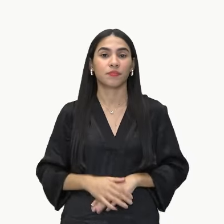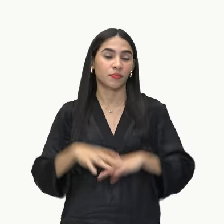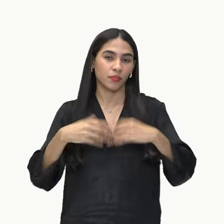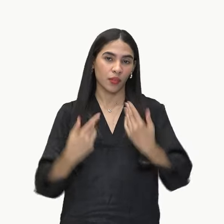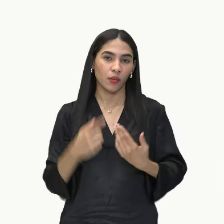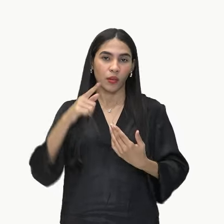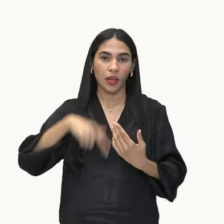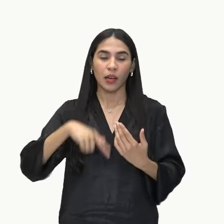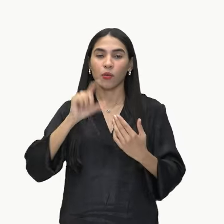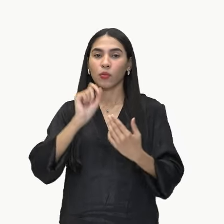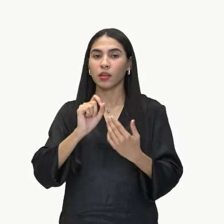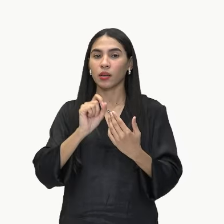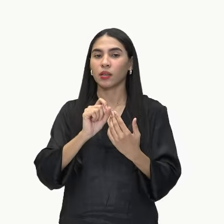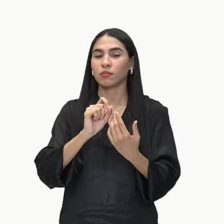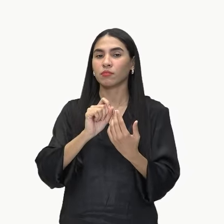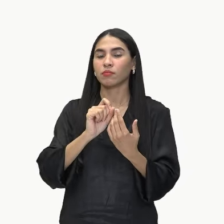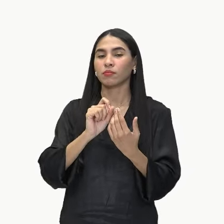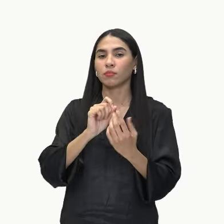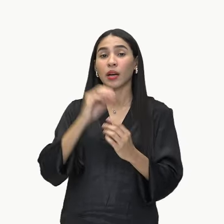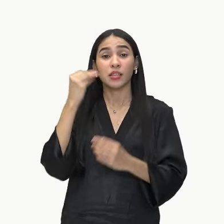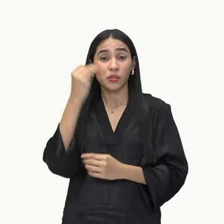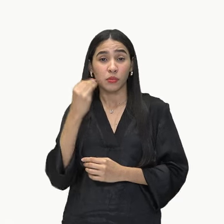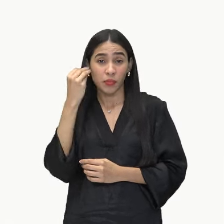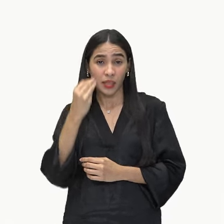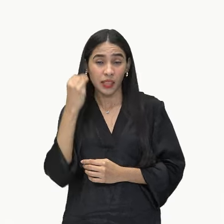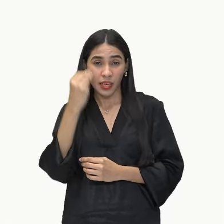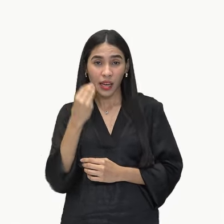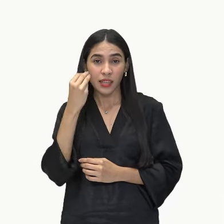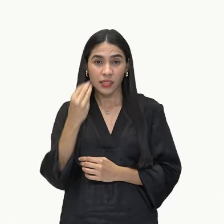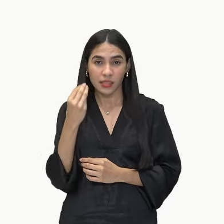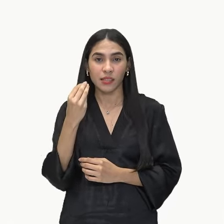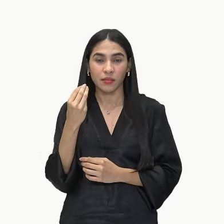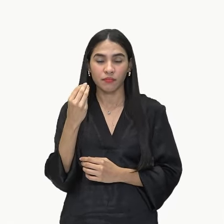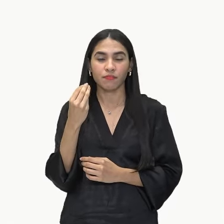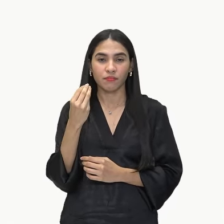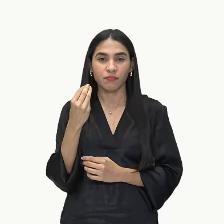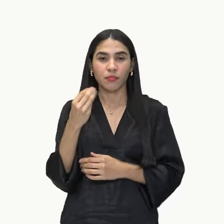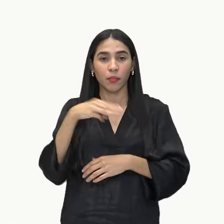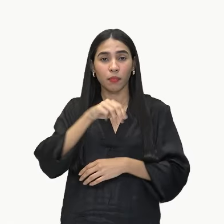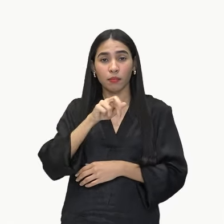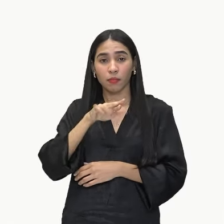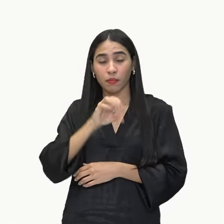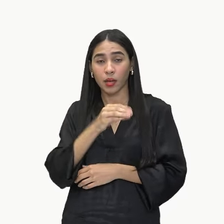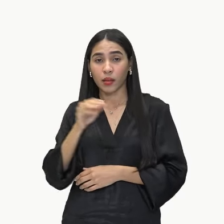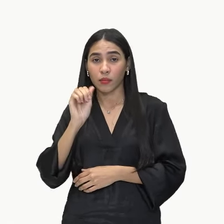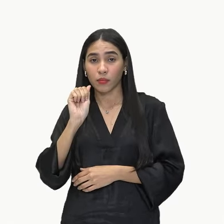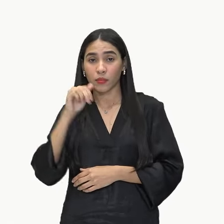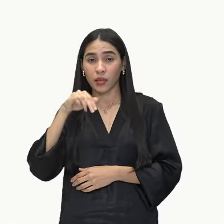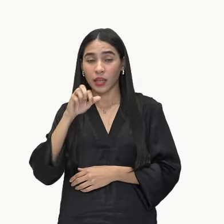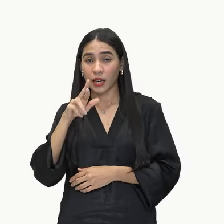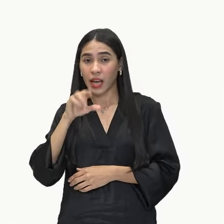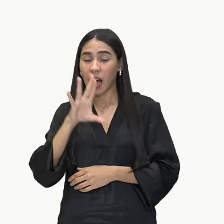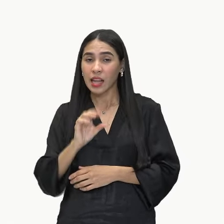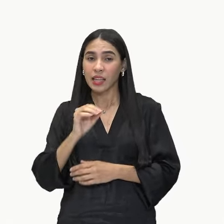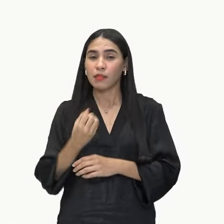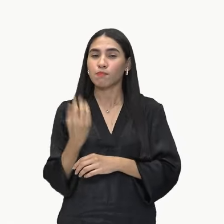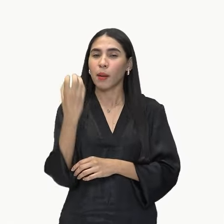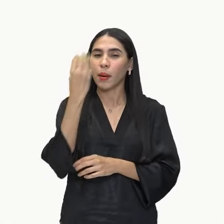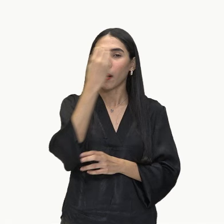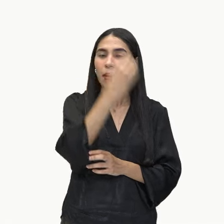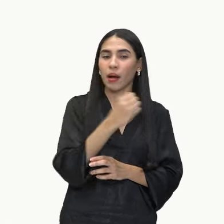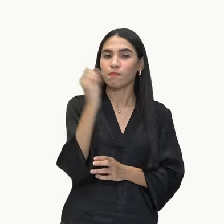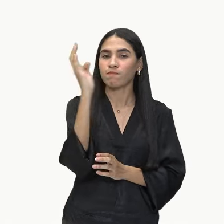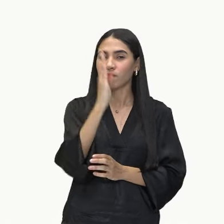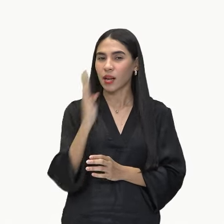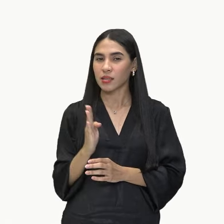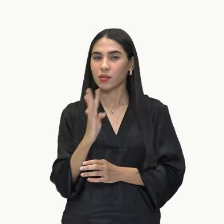ele é resultado daquela dita viagem que Mário de Andrade fez ao redor do Brasil, né?